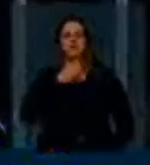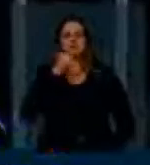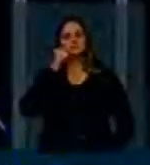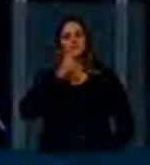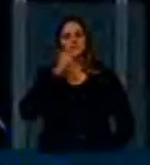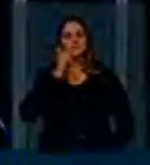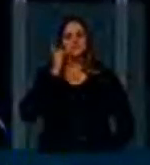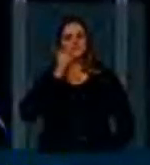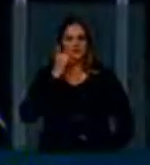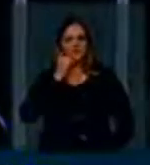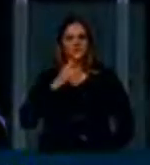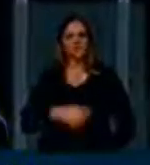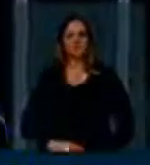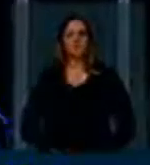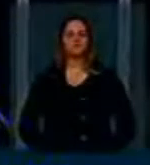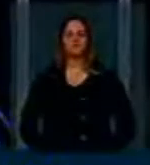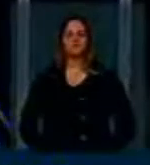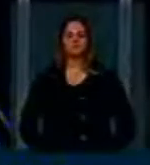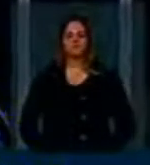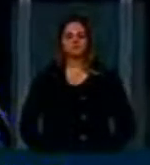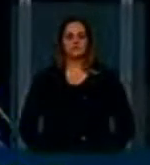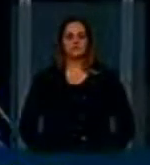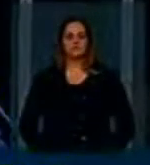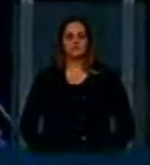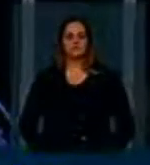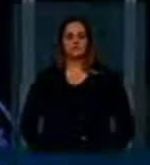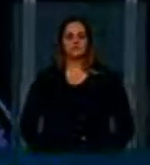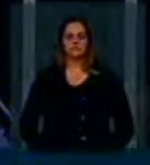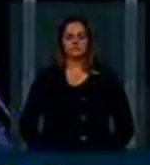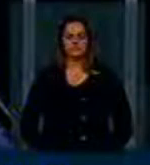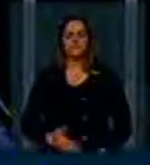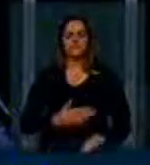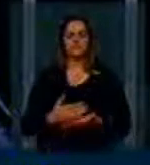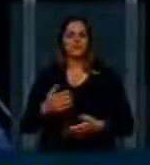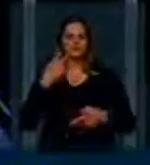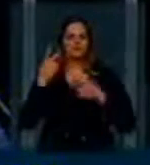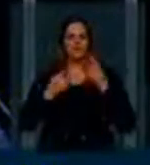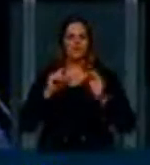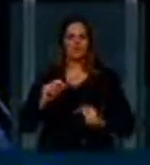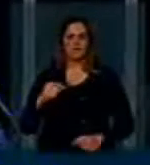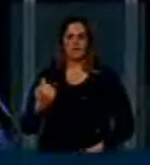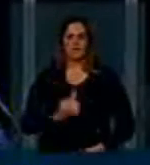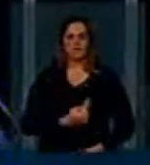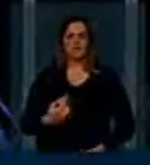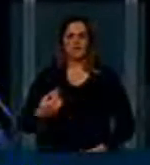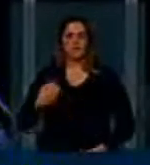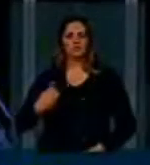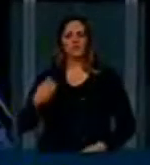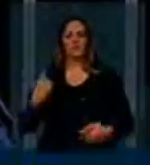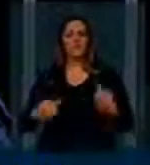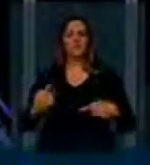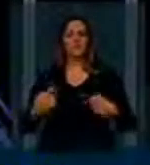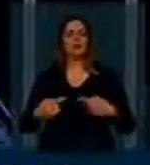E eu queria dizer, inicialmente, que nós estamos aqui travando um debate